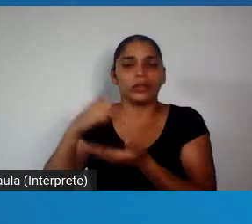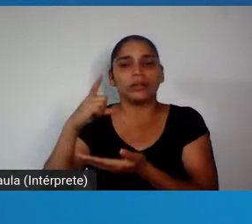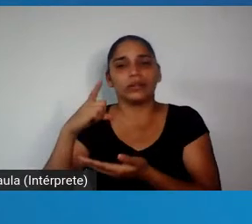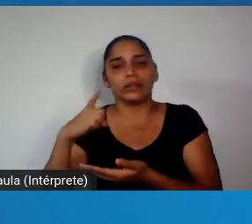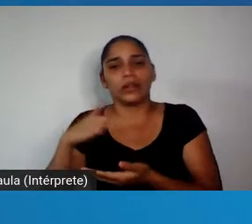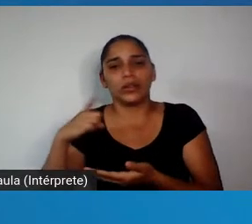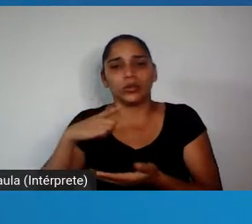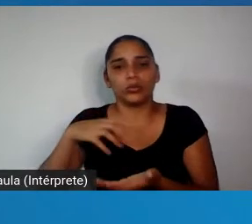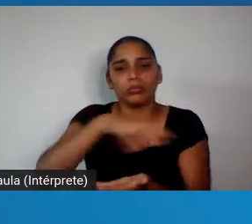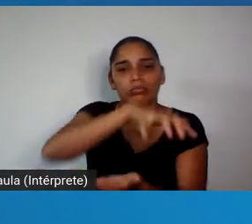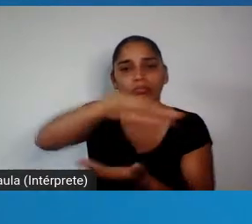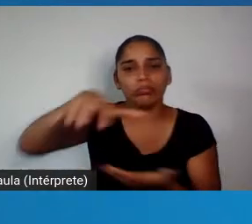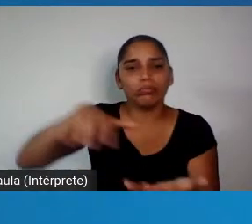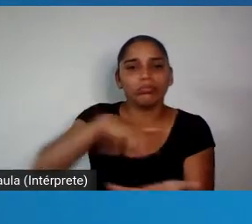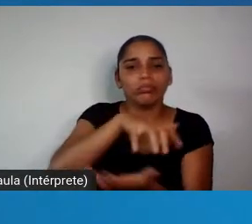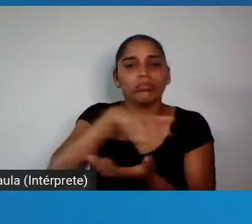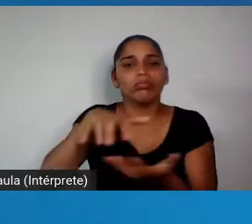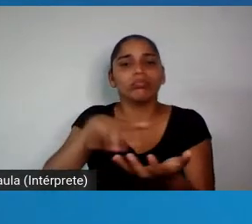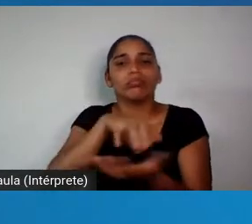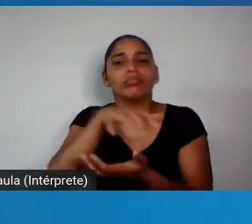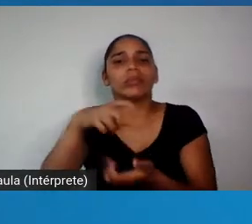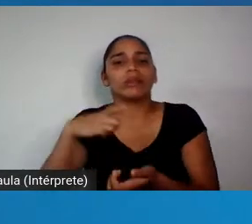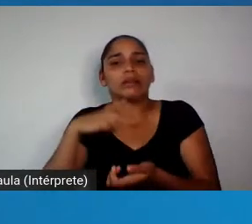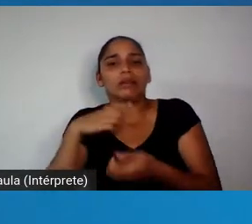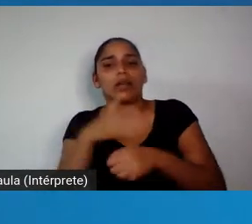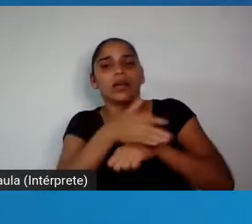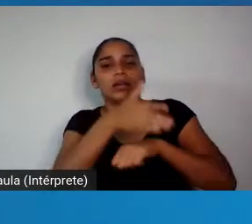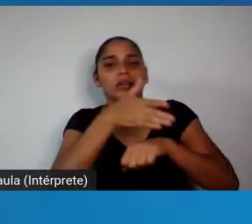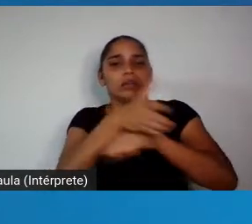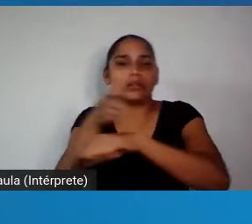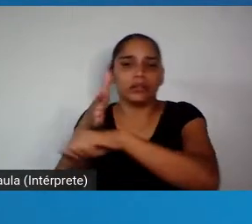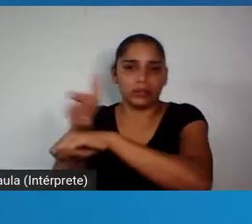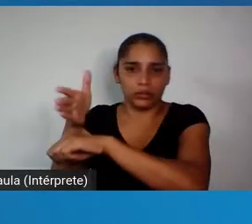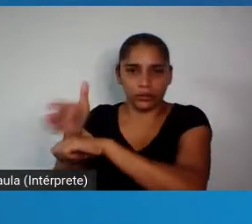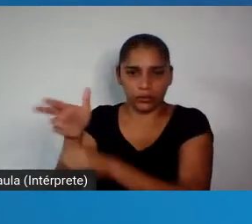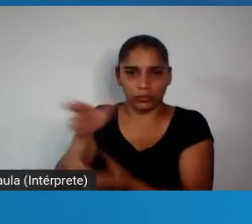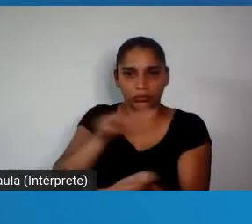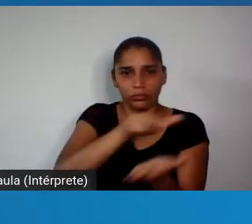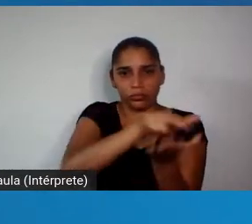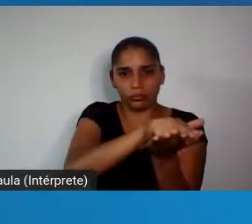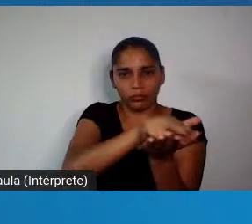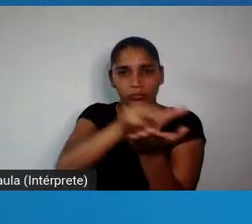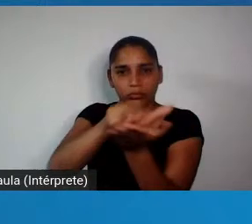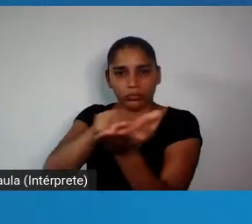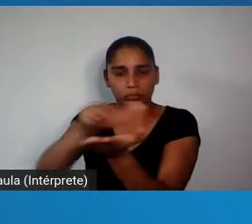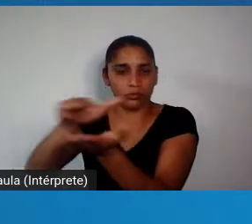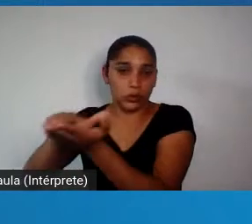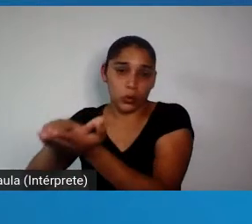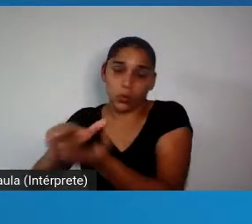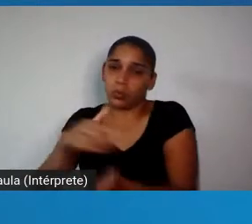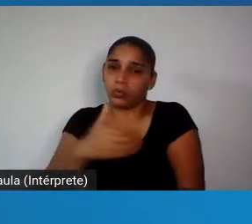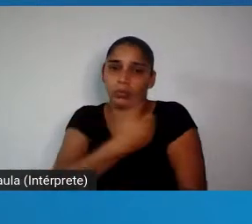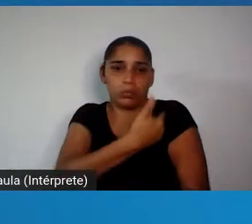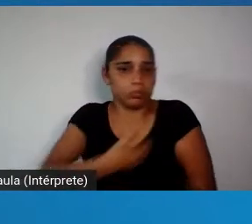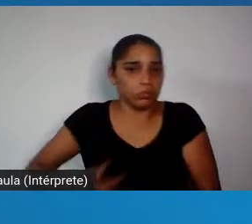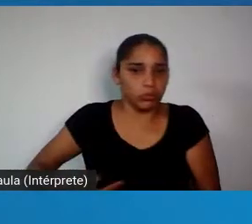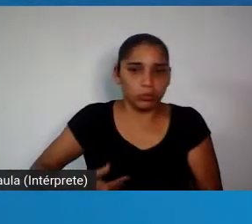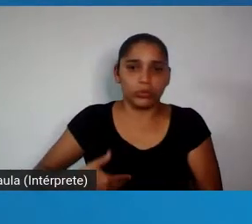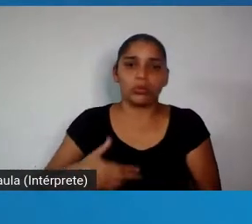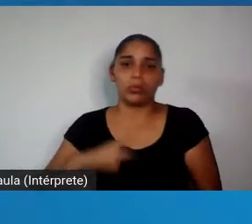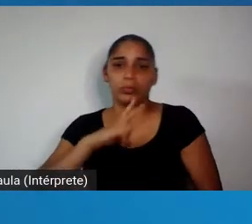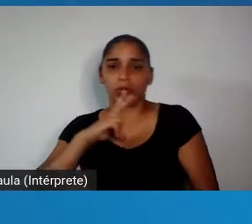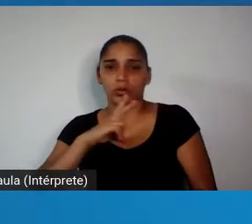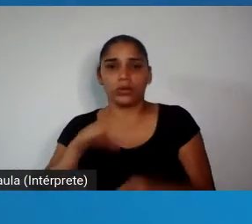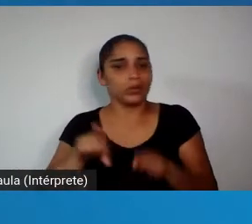uma estratégia única de acesso aos leitos público, privado e fomos derrotados,